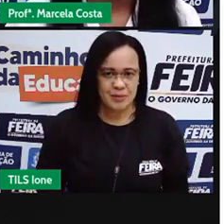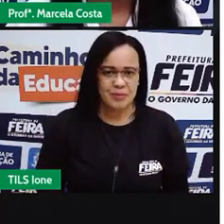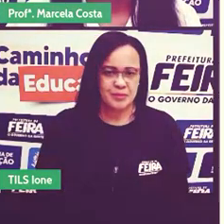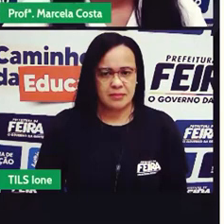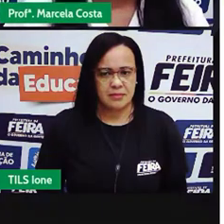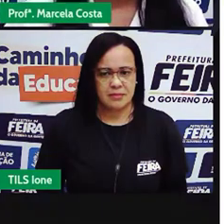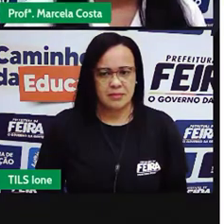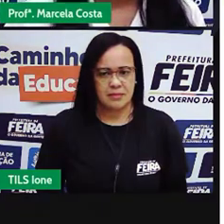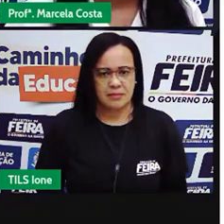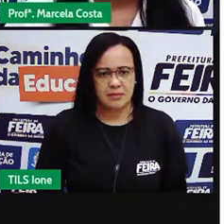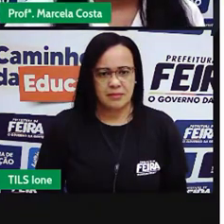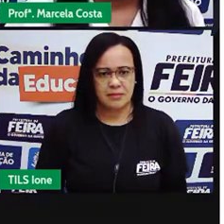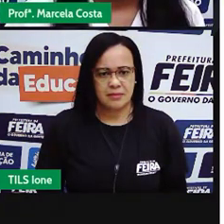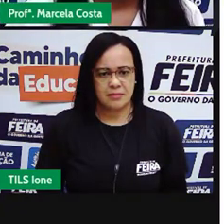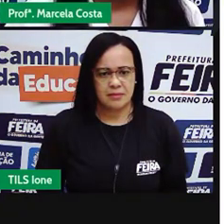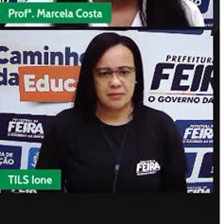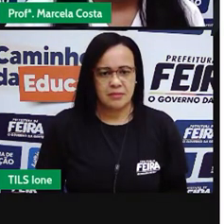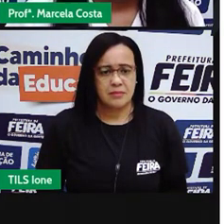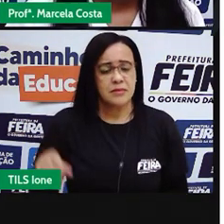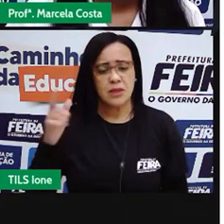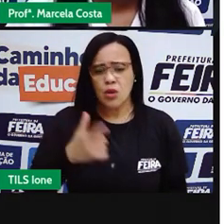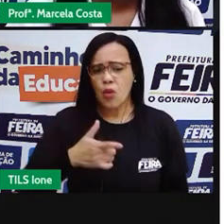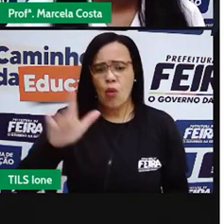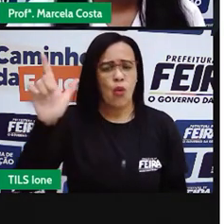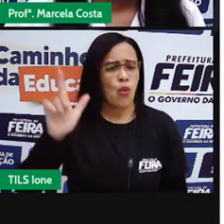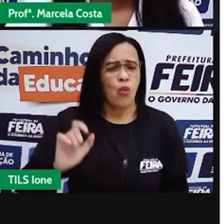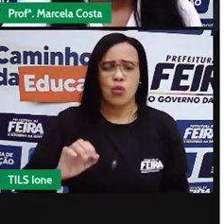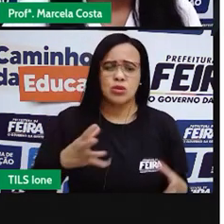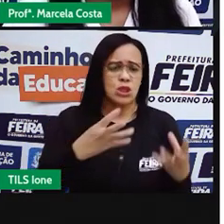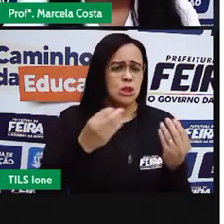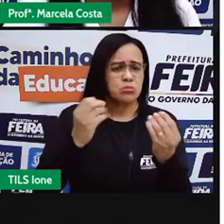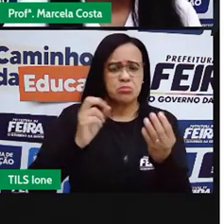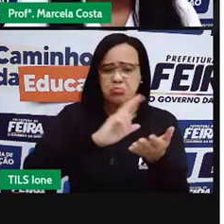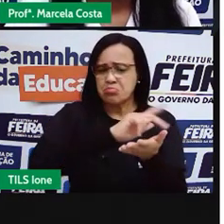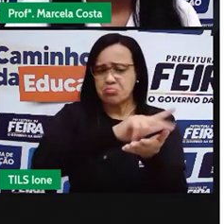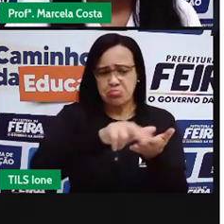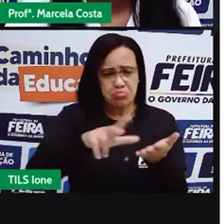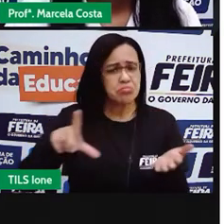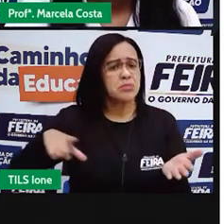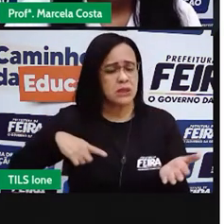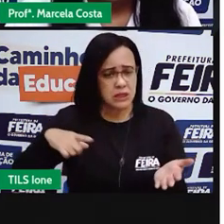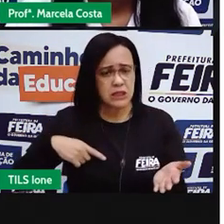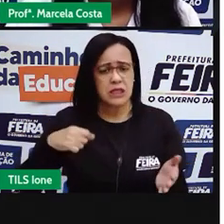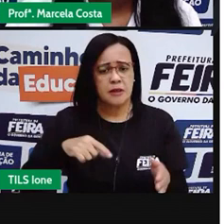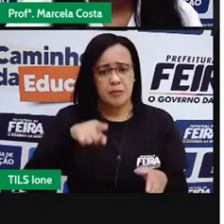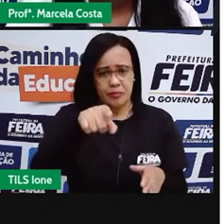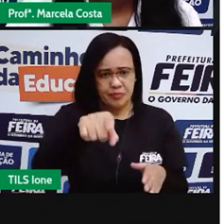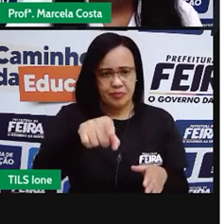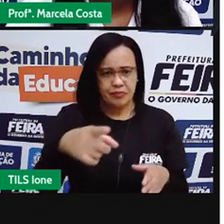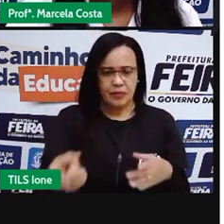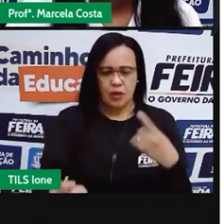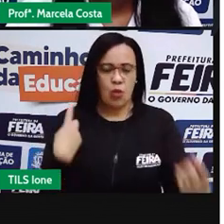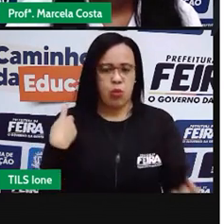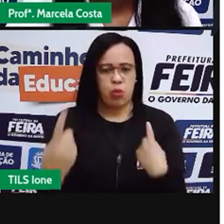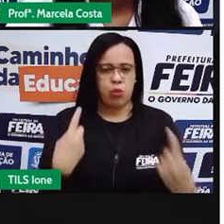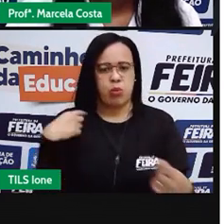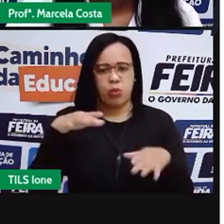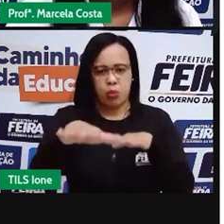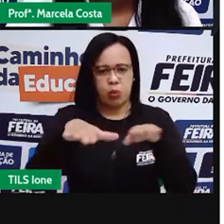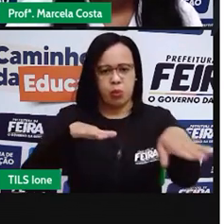Tem outras Avenidas recentes aqui, como a Avenida Fragamaia,